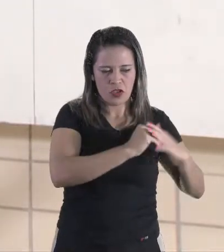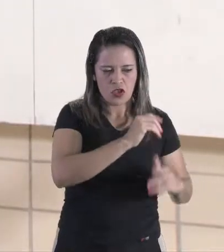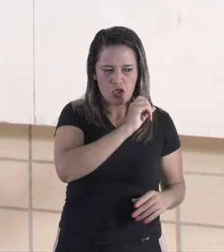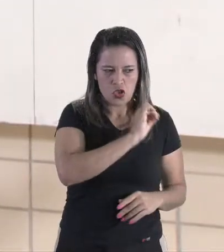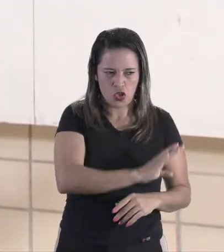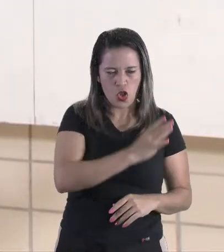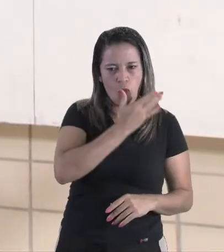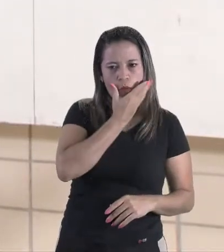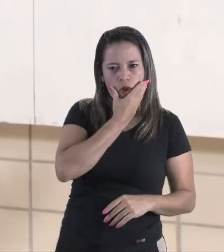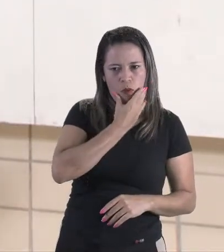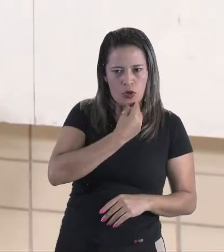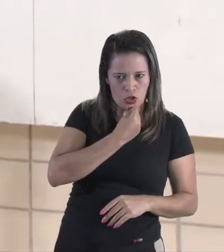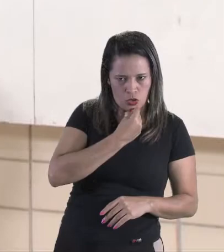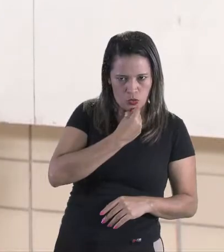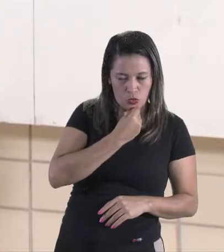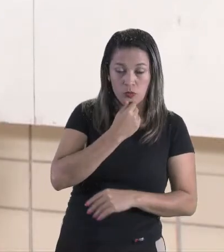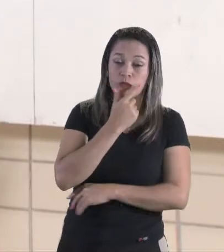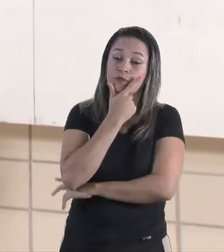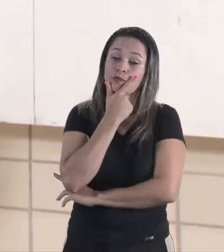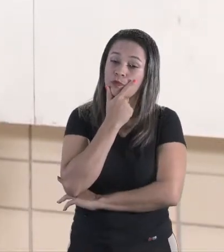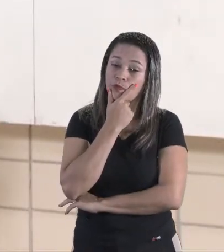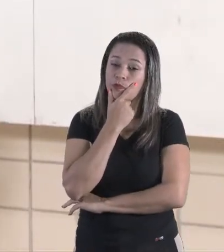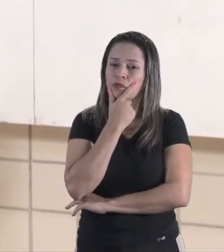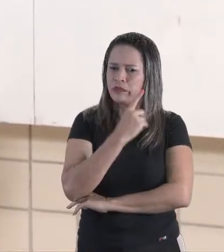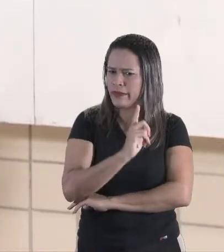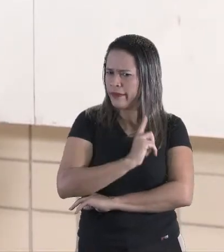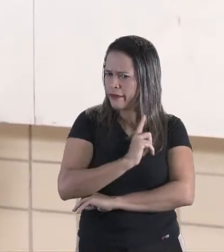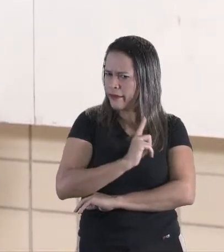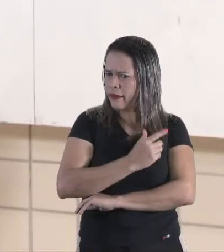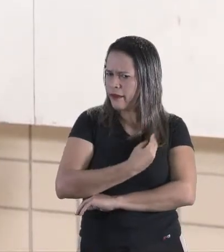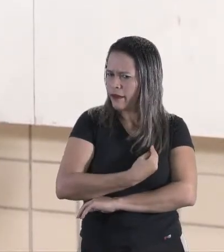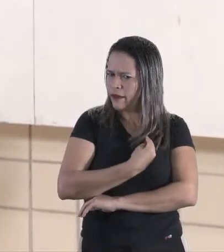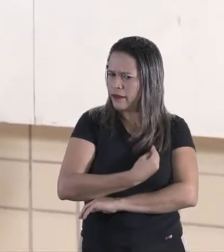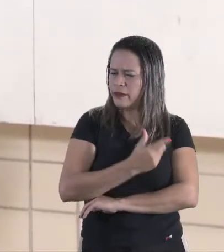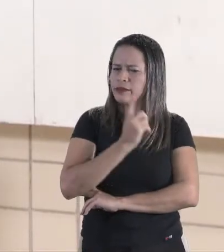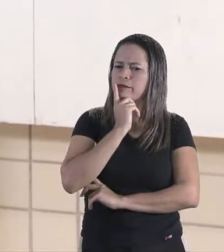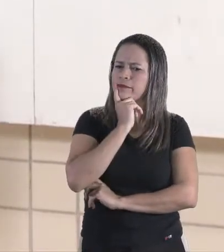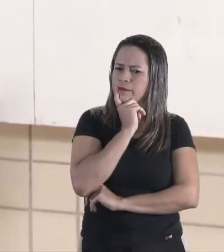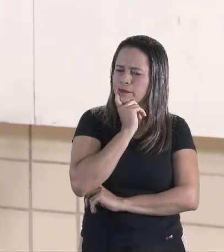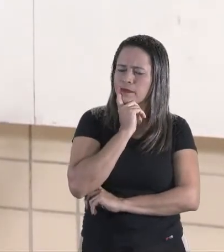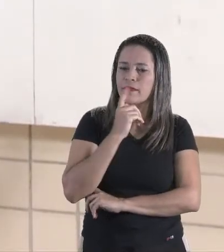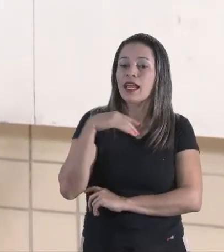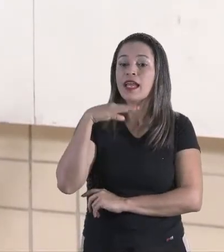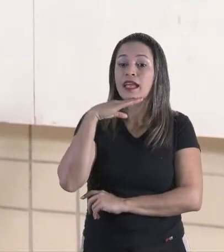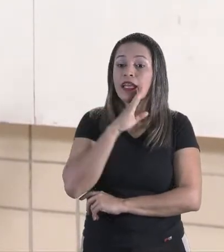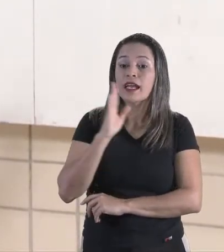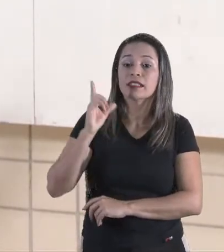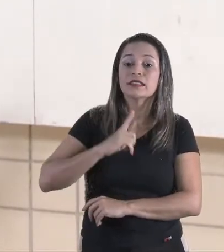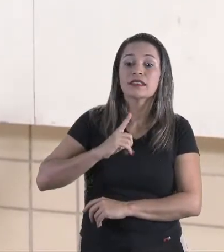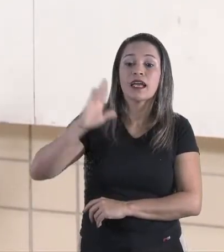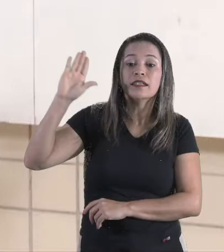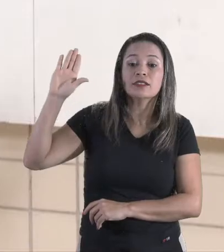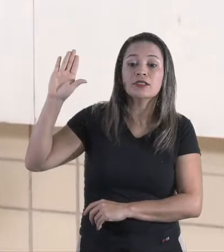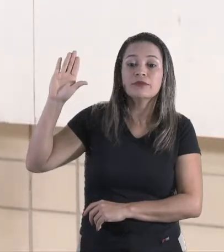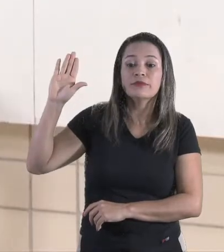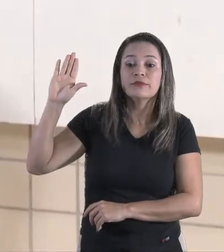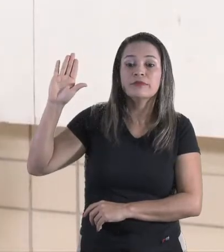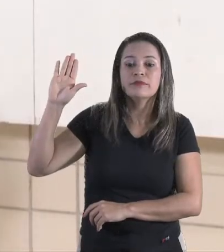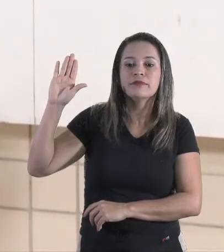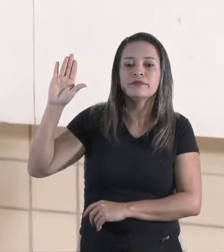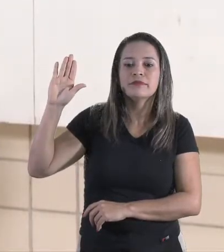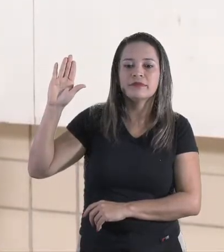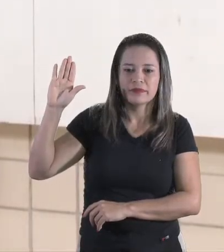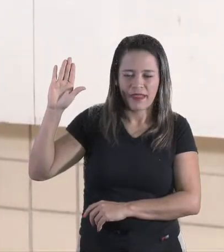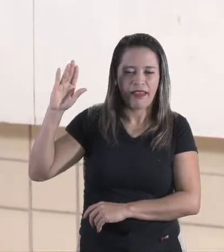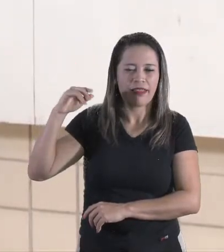menino? Hum, será que existe? Quem acha que existe? Tem um monte